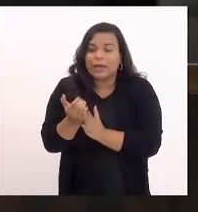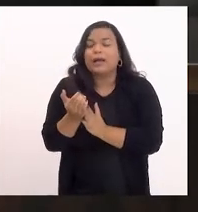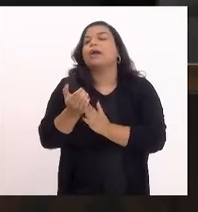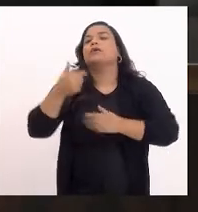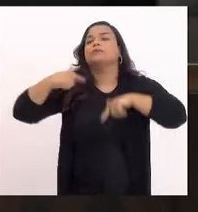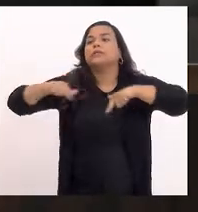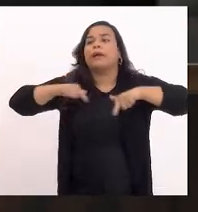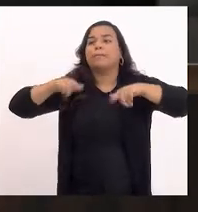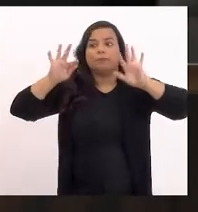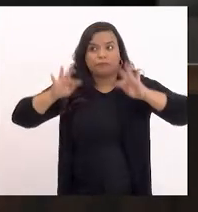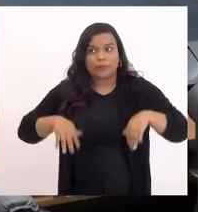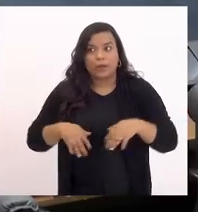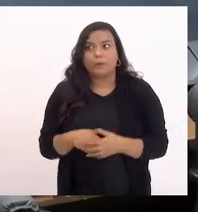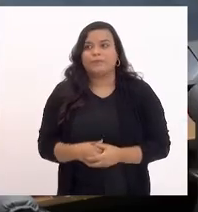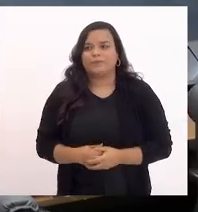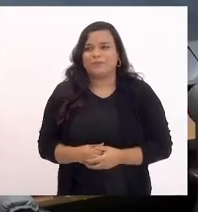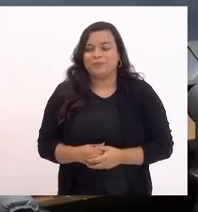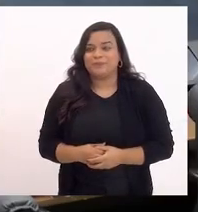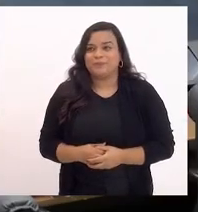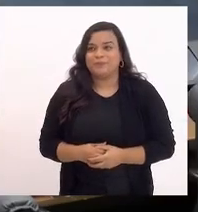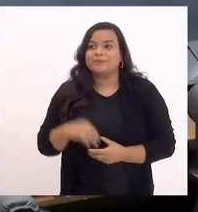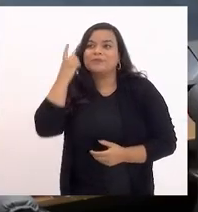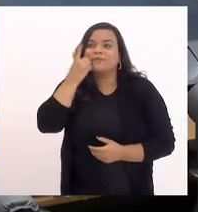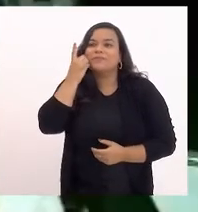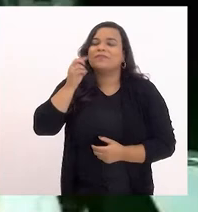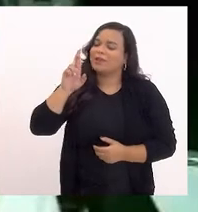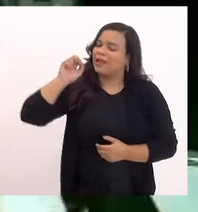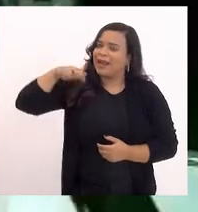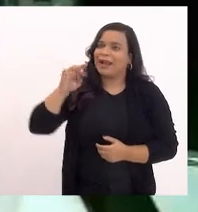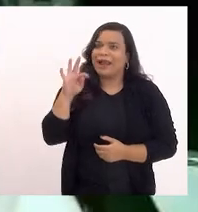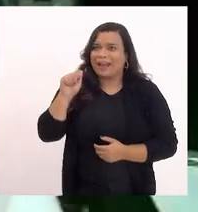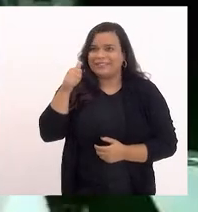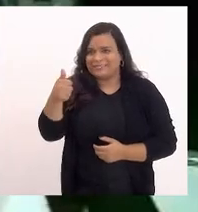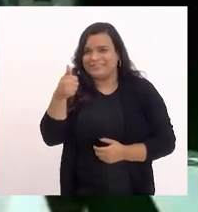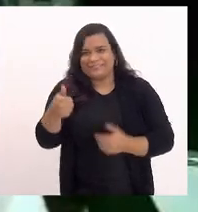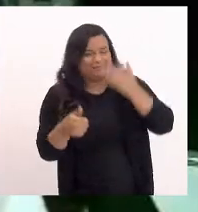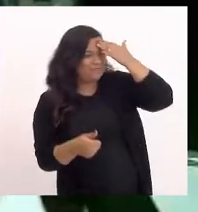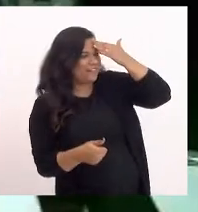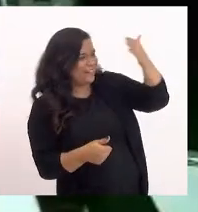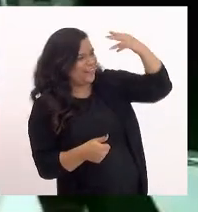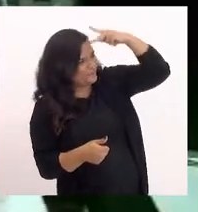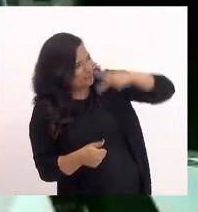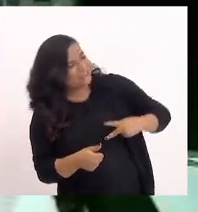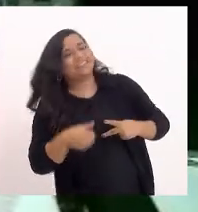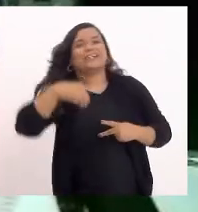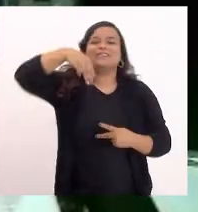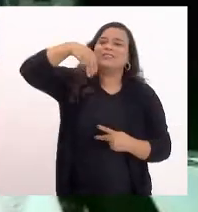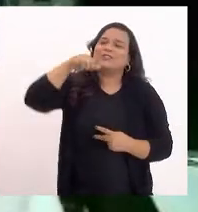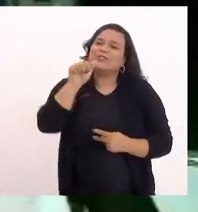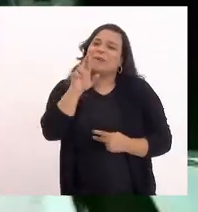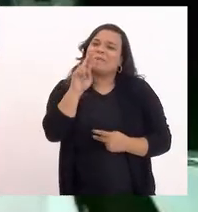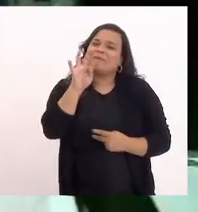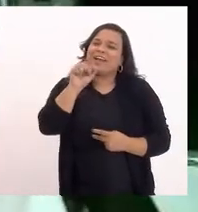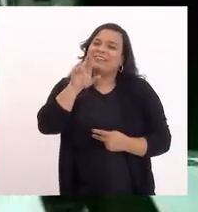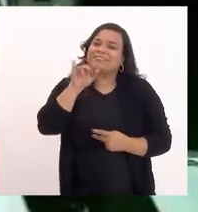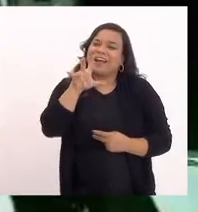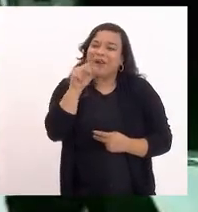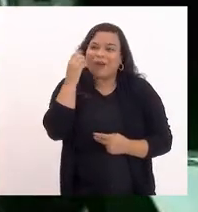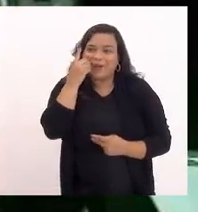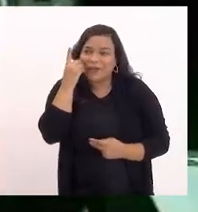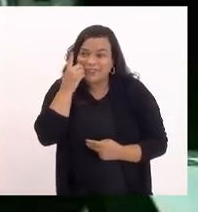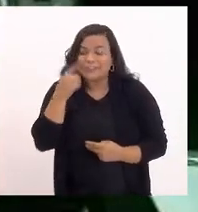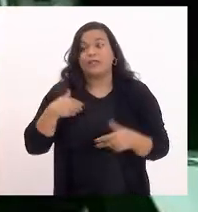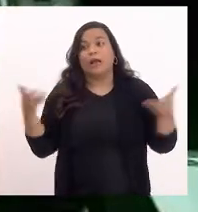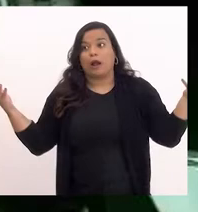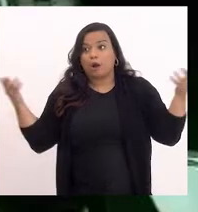Deputada Renata. Muito obrigada, nossa presidenta, deputada Marta Rocha. Faço essa questão de